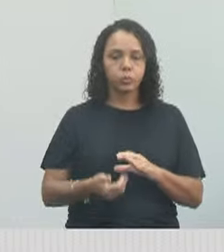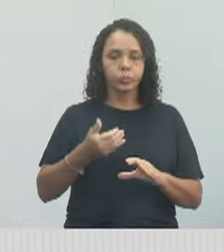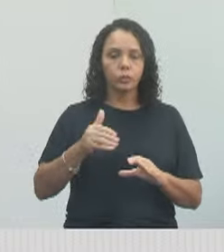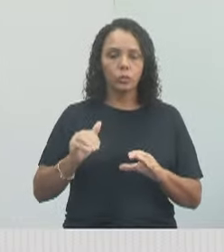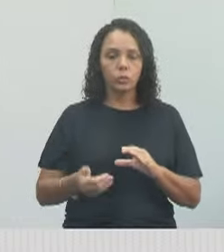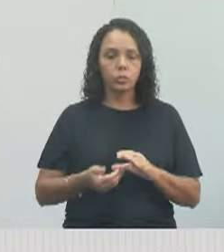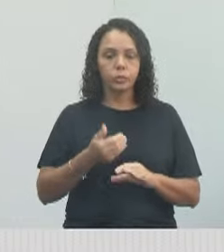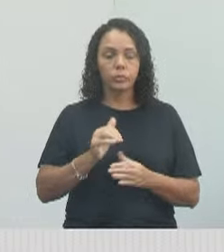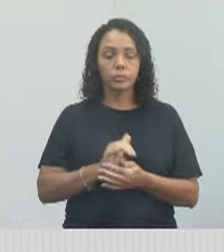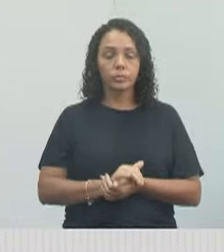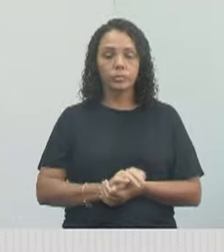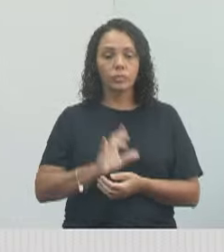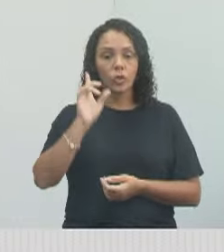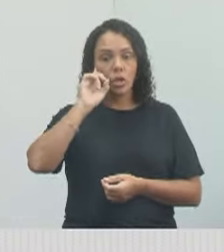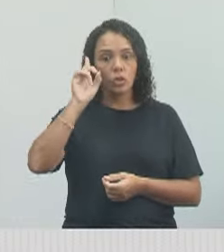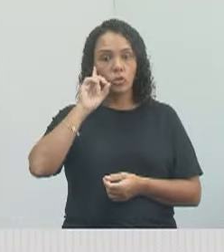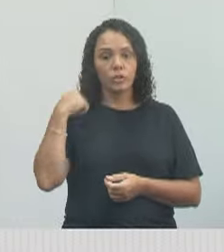a dia